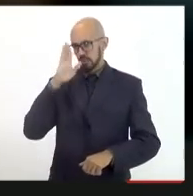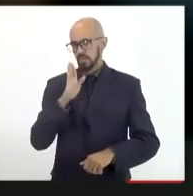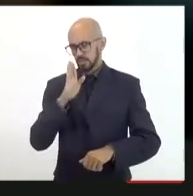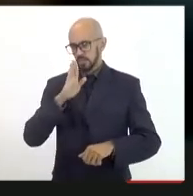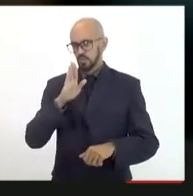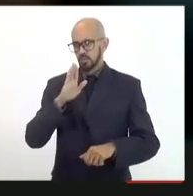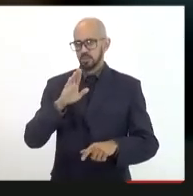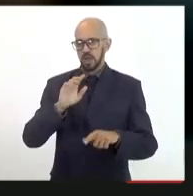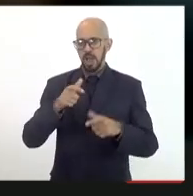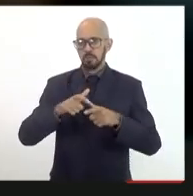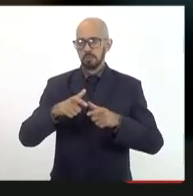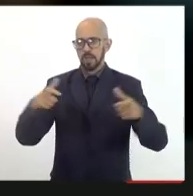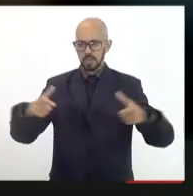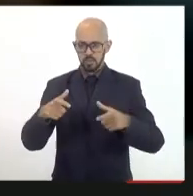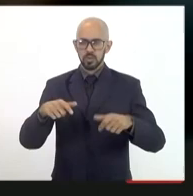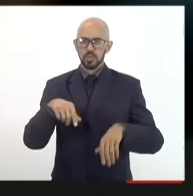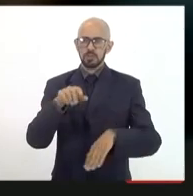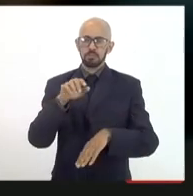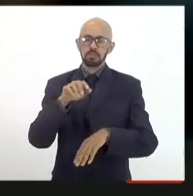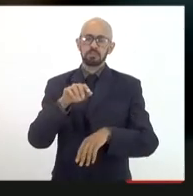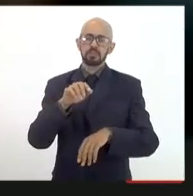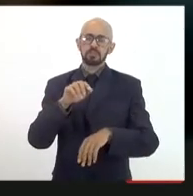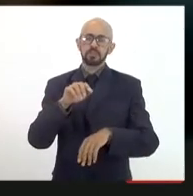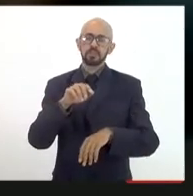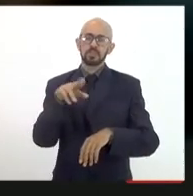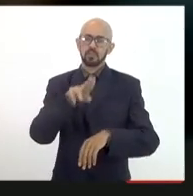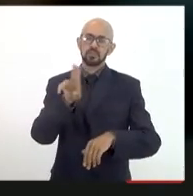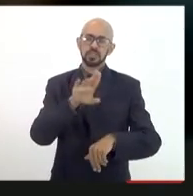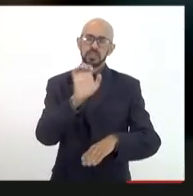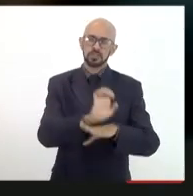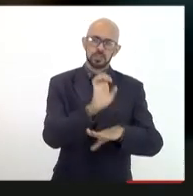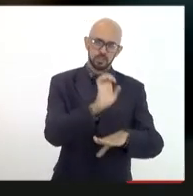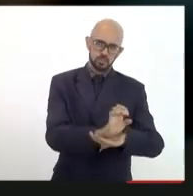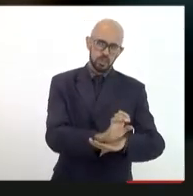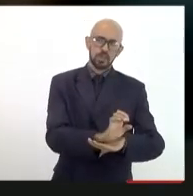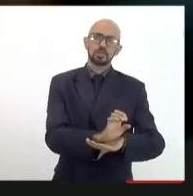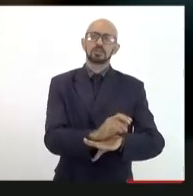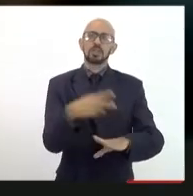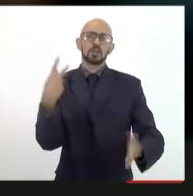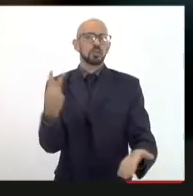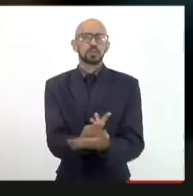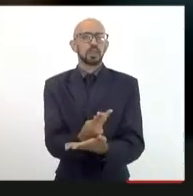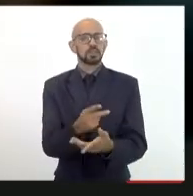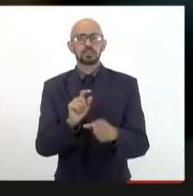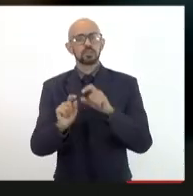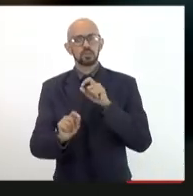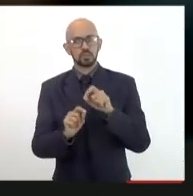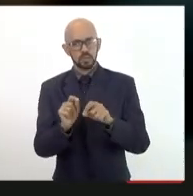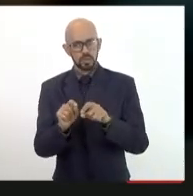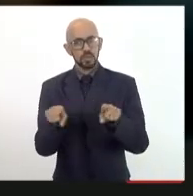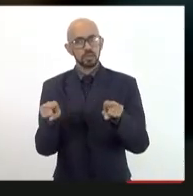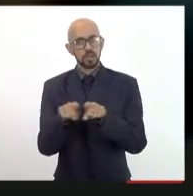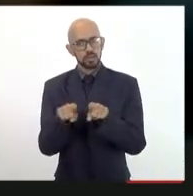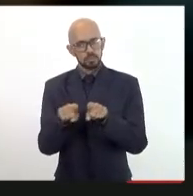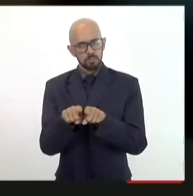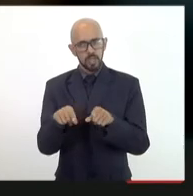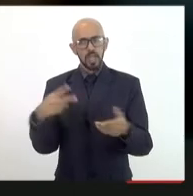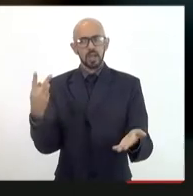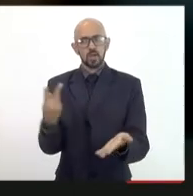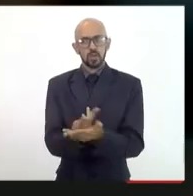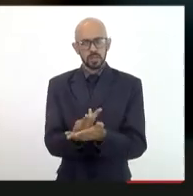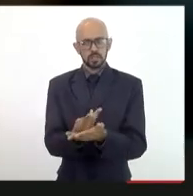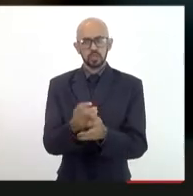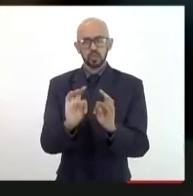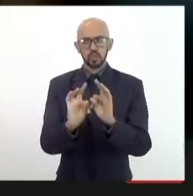parte das estaduais o que eu vou dizer agora acontece para a maior parte das estaduais e também acontece em